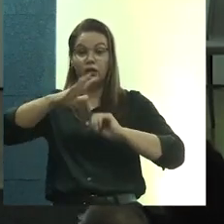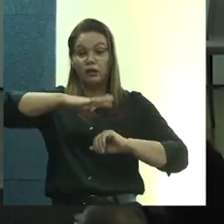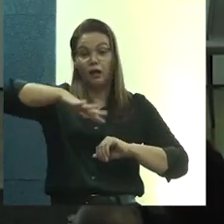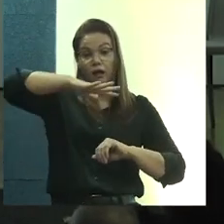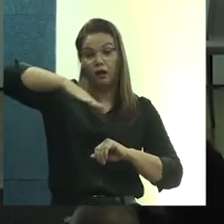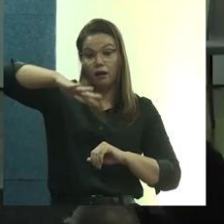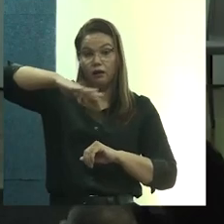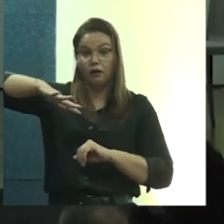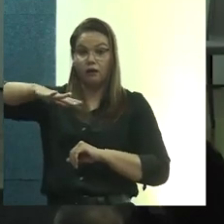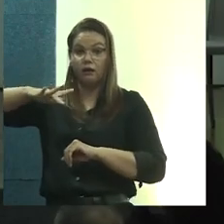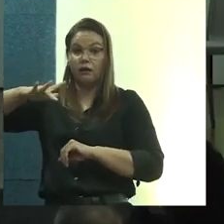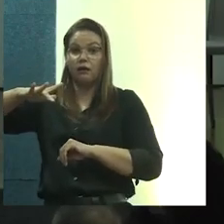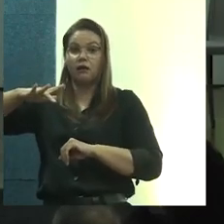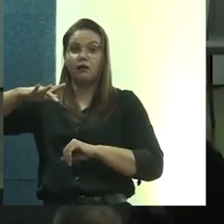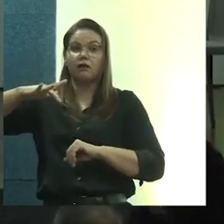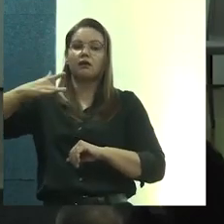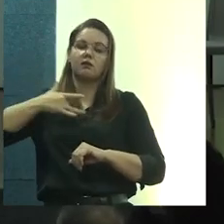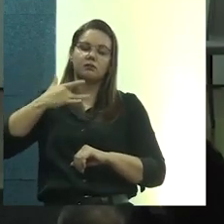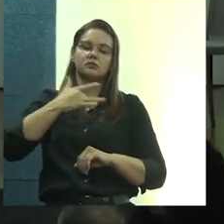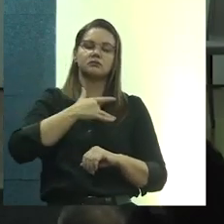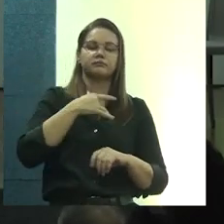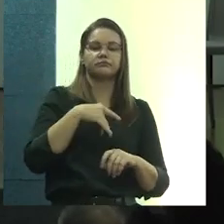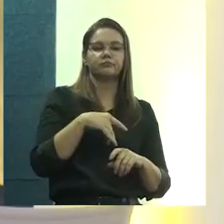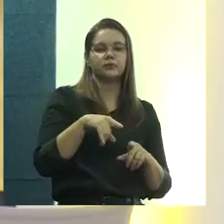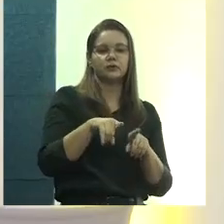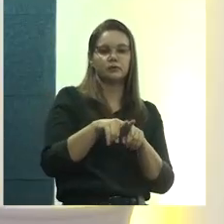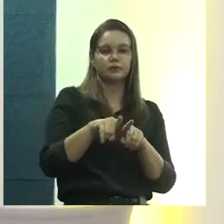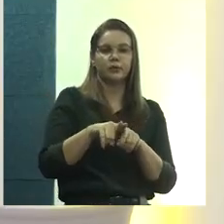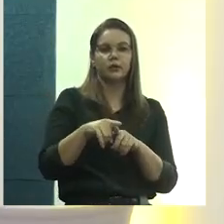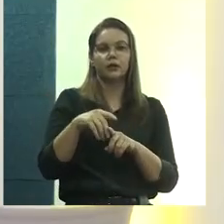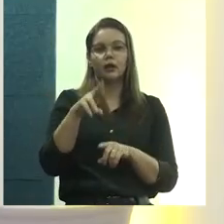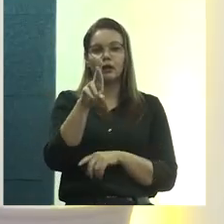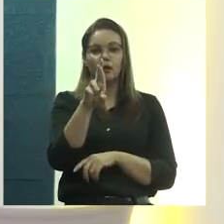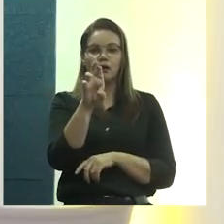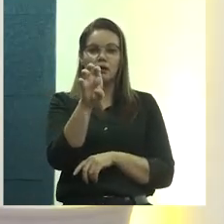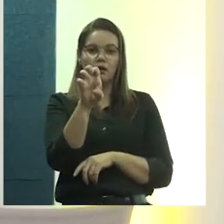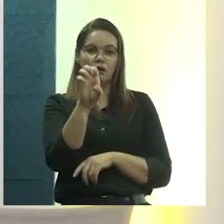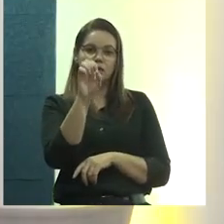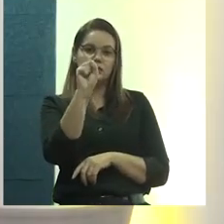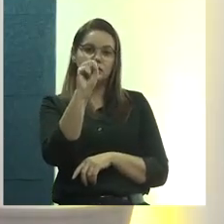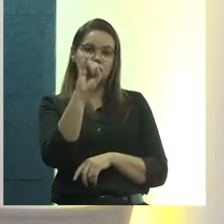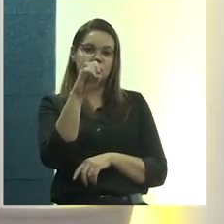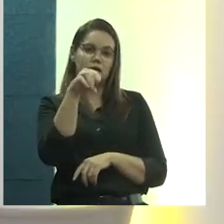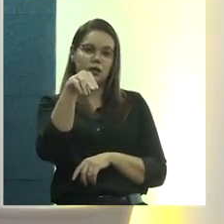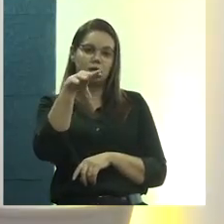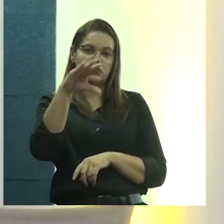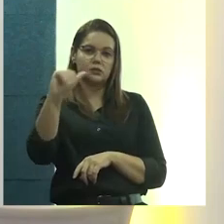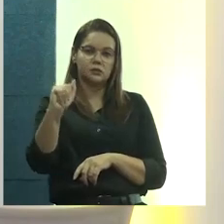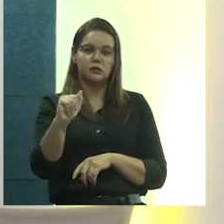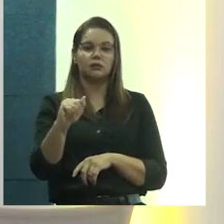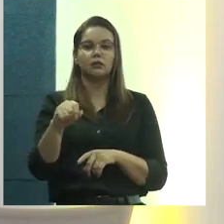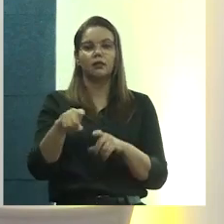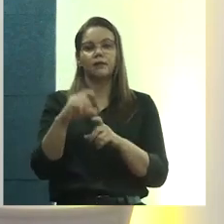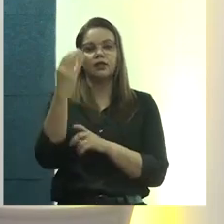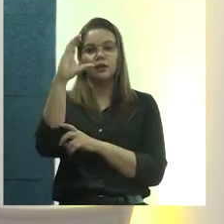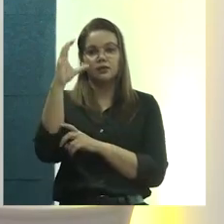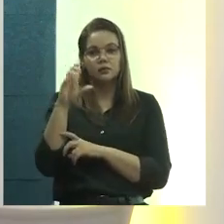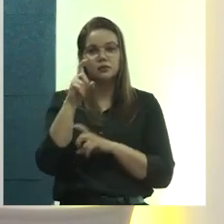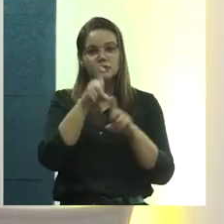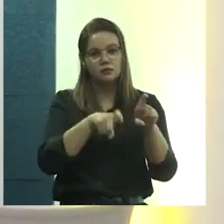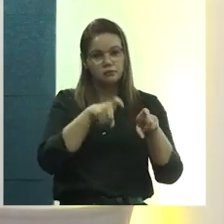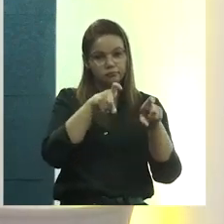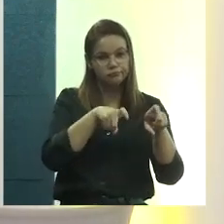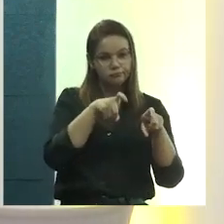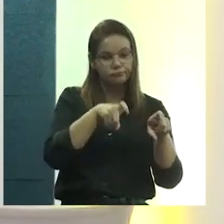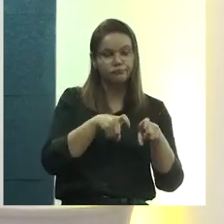áreas que não da saúde. Tem já uma residência multiprofissional em ciências agrárias, né? Que já